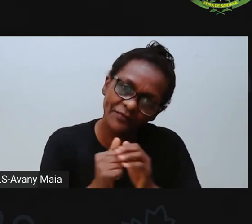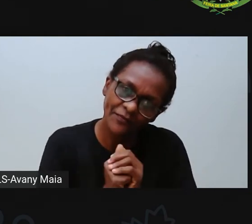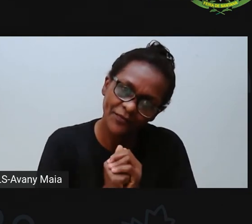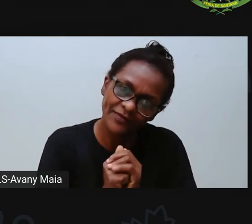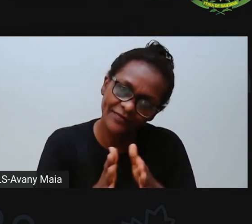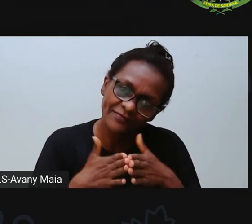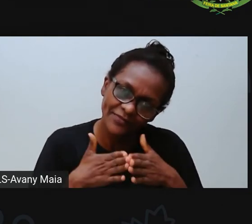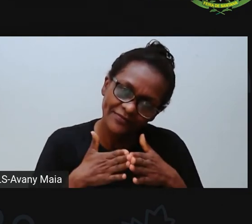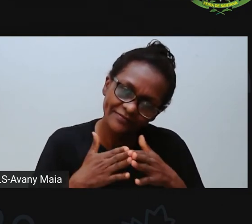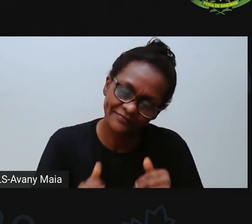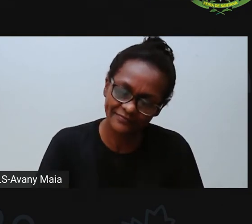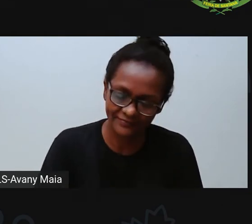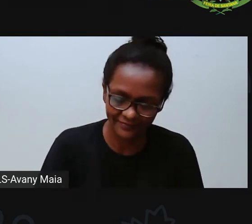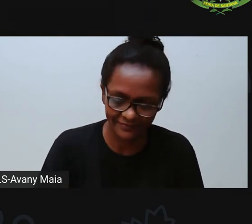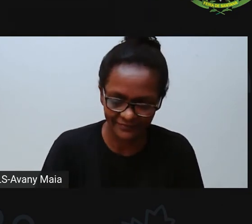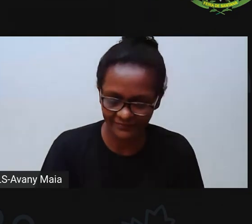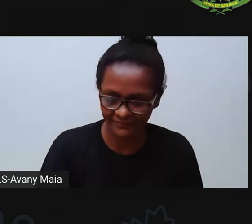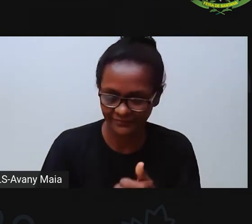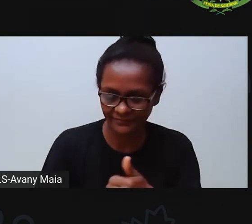apresentar pra vocês.